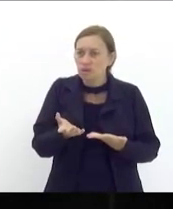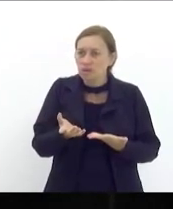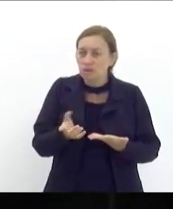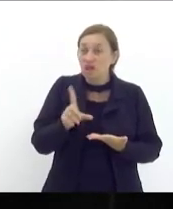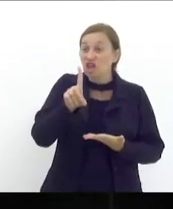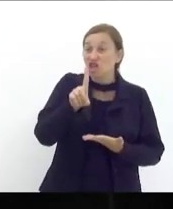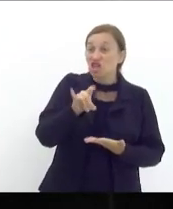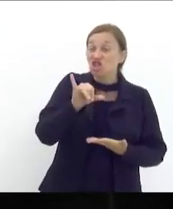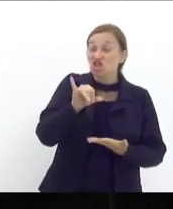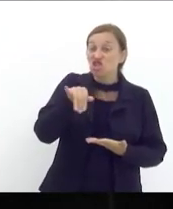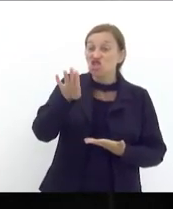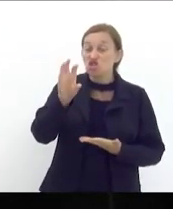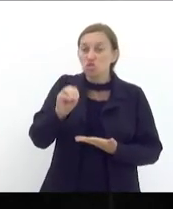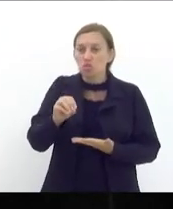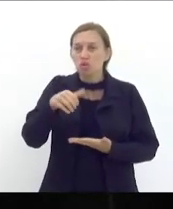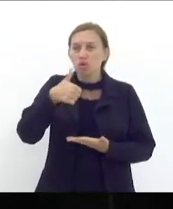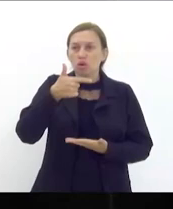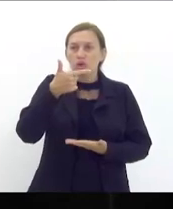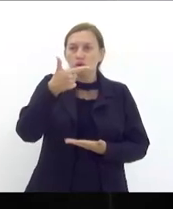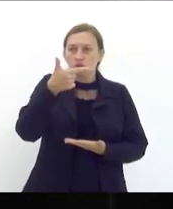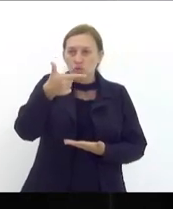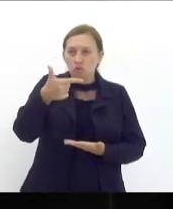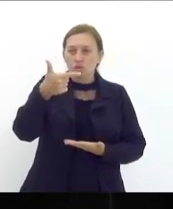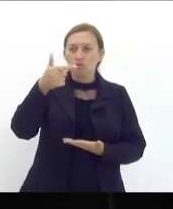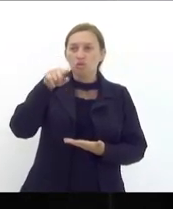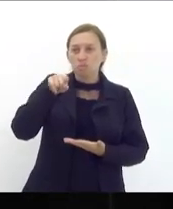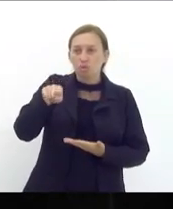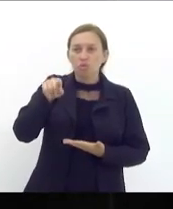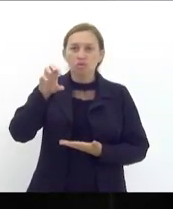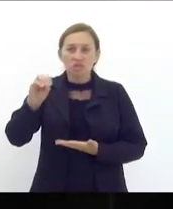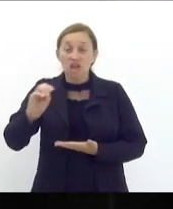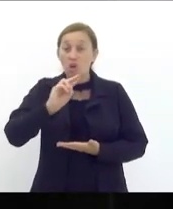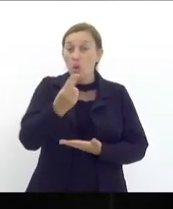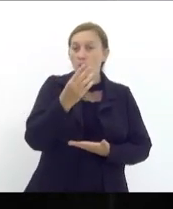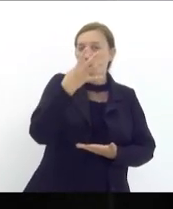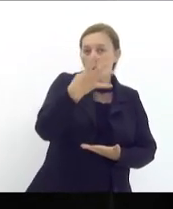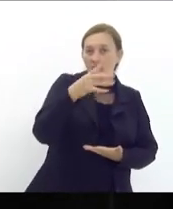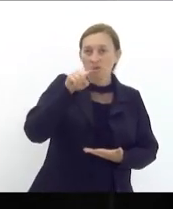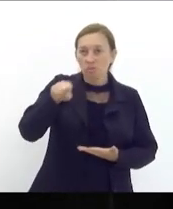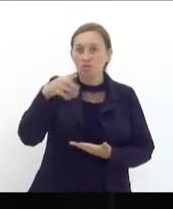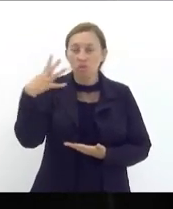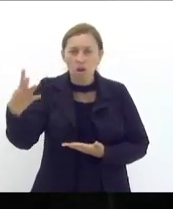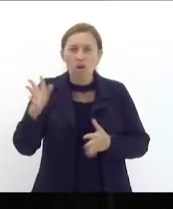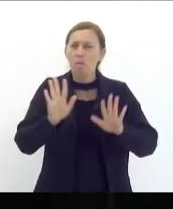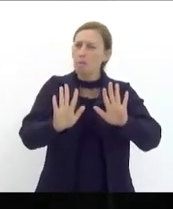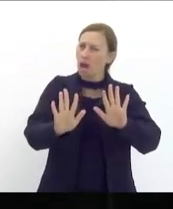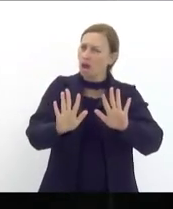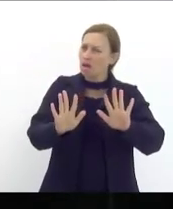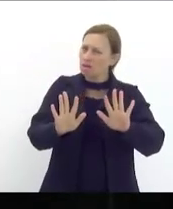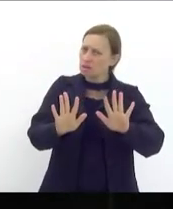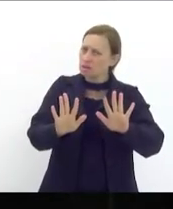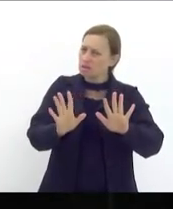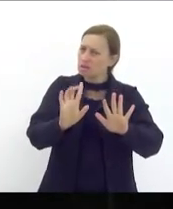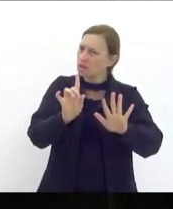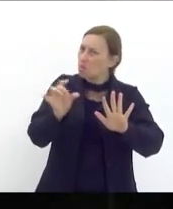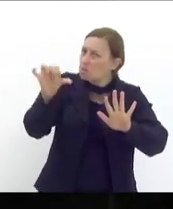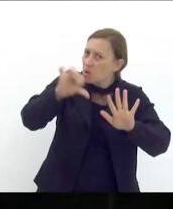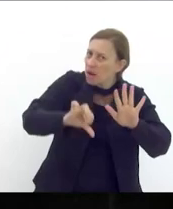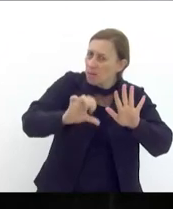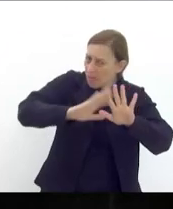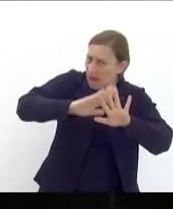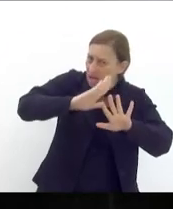.0 ou 4.4 mas como se já não bastassem